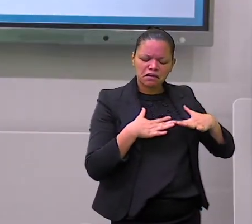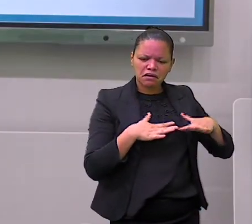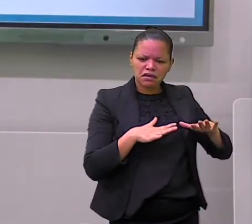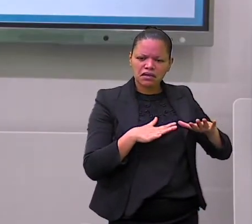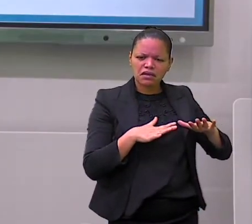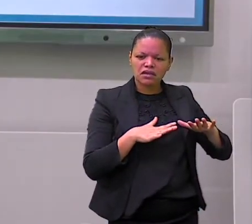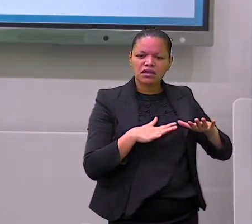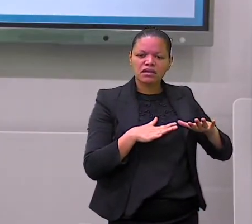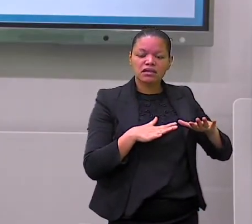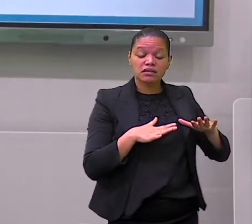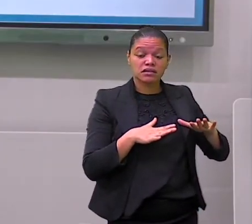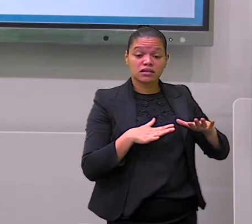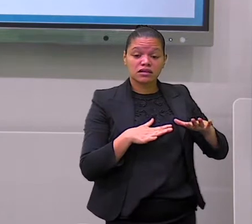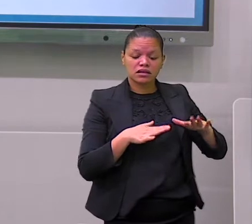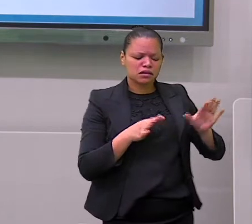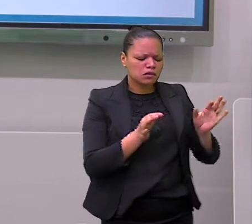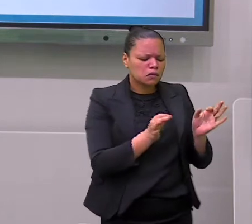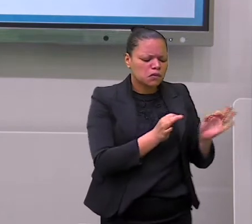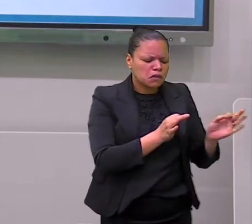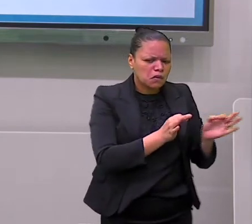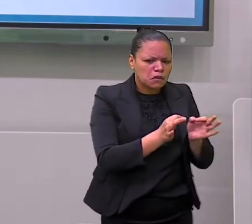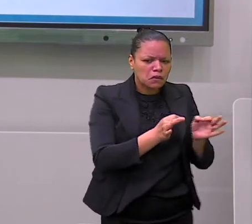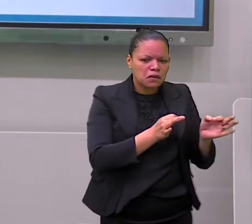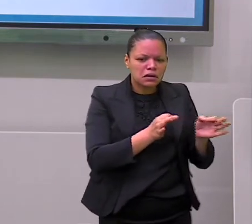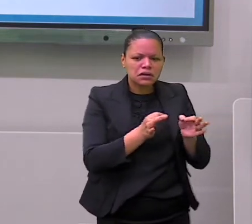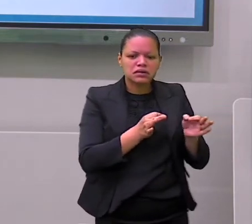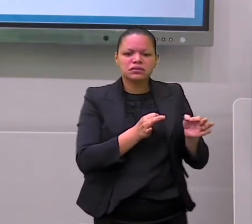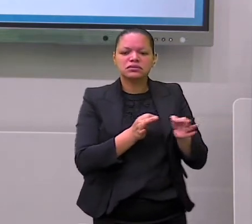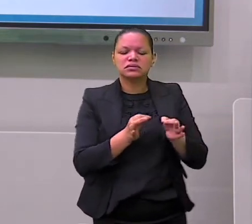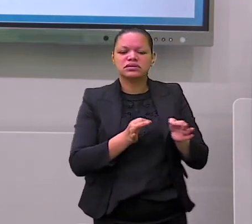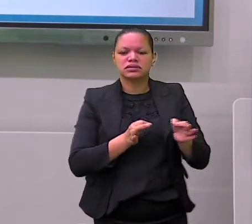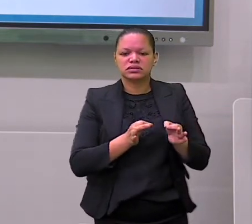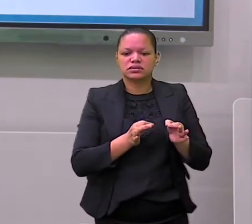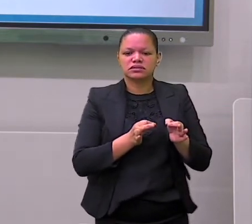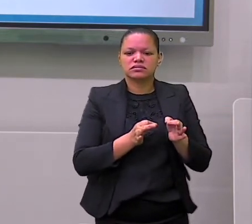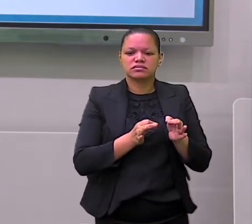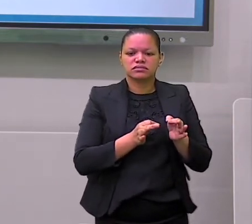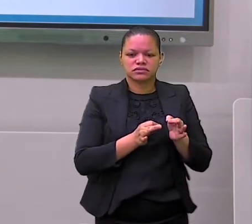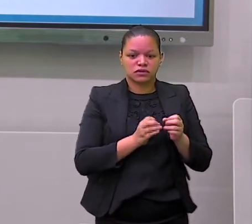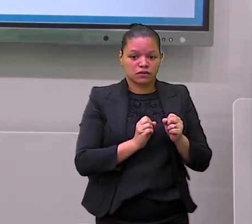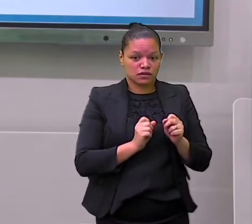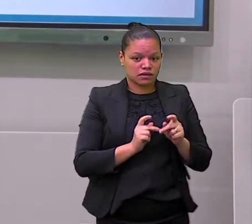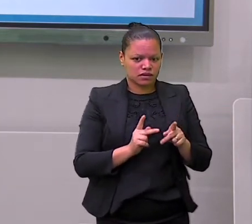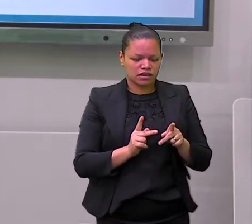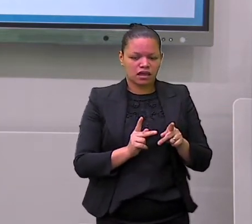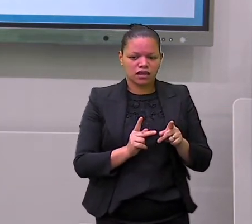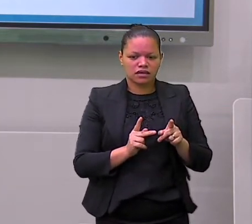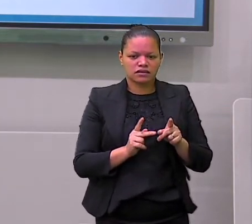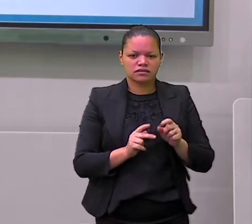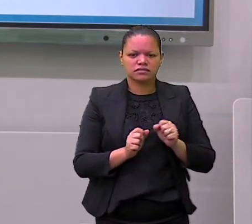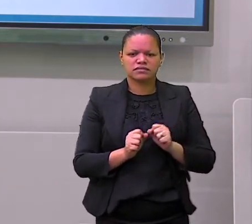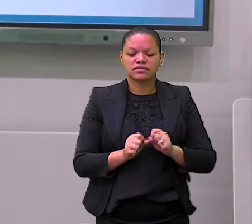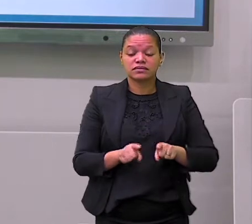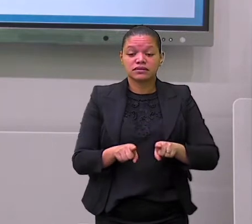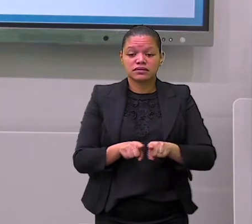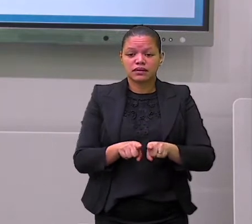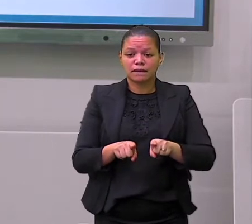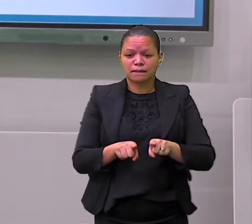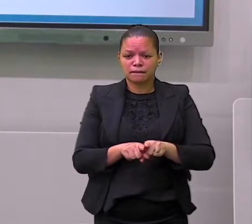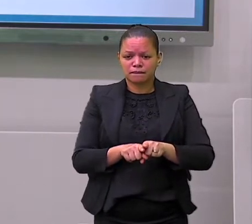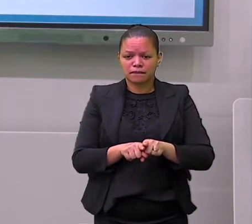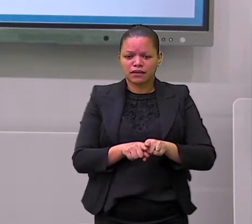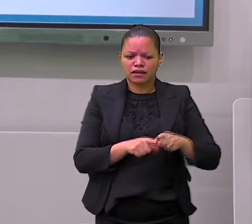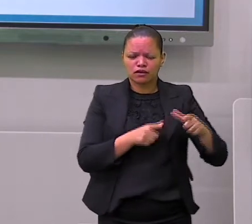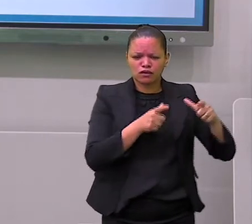apoiar o seu caderno, quando você for fazer alguma anotação. E outra coisa também, um